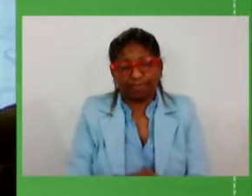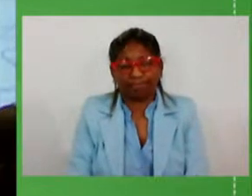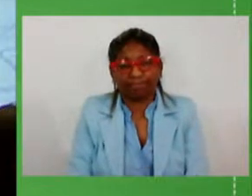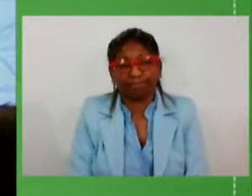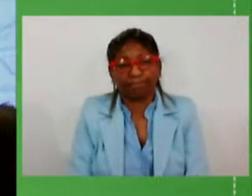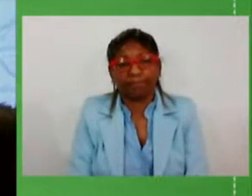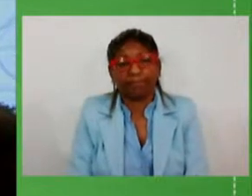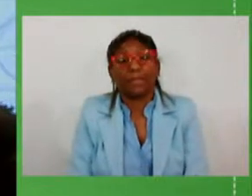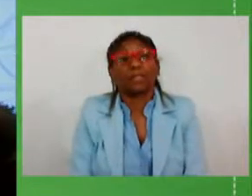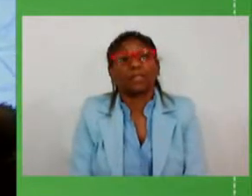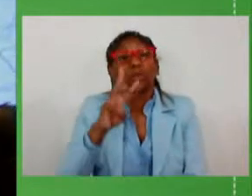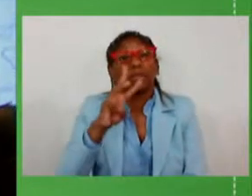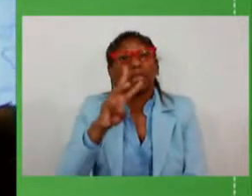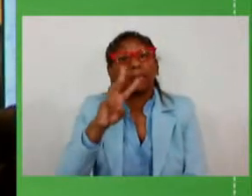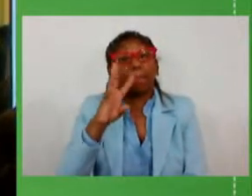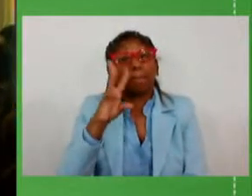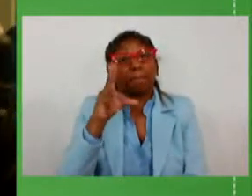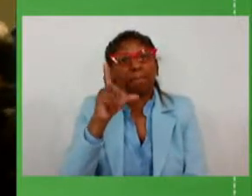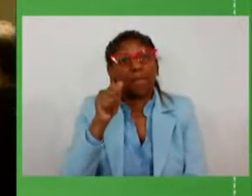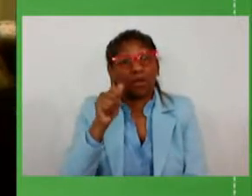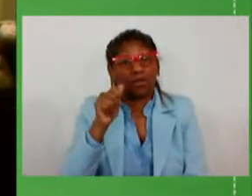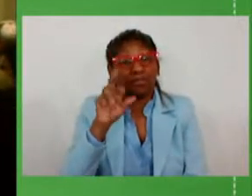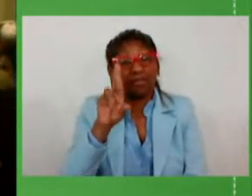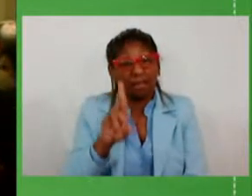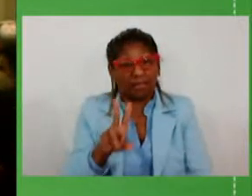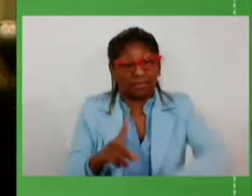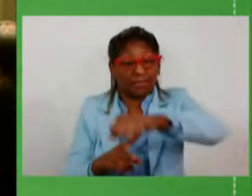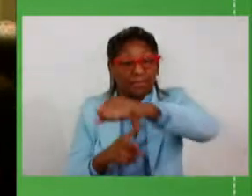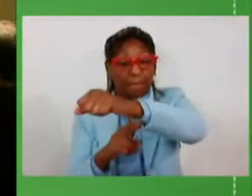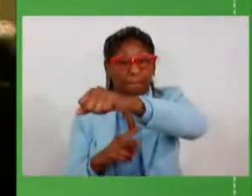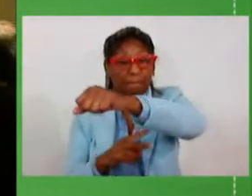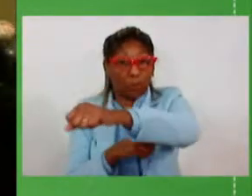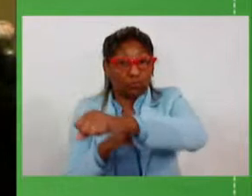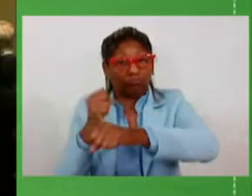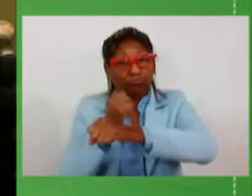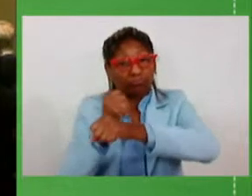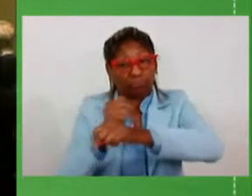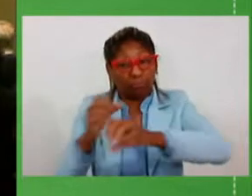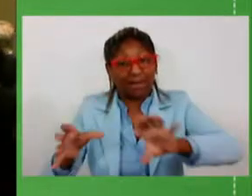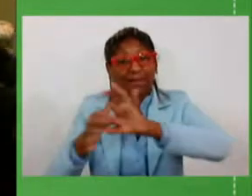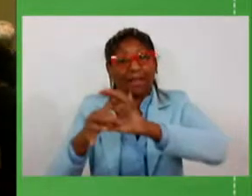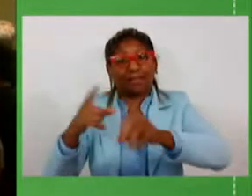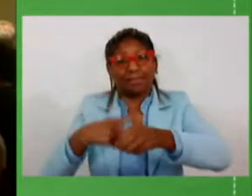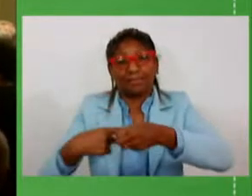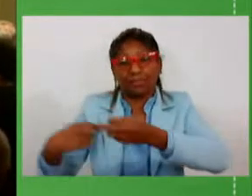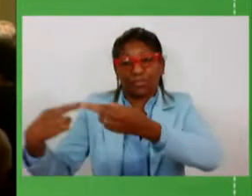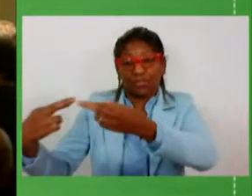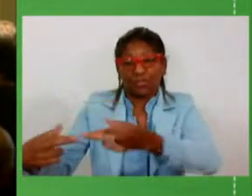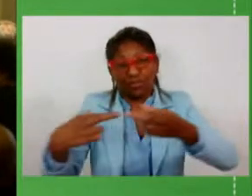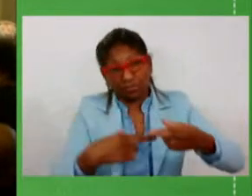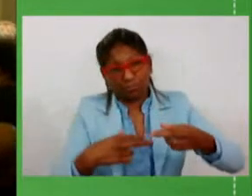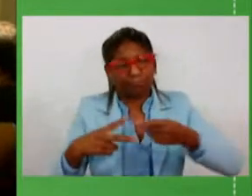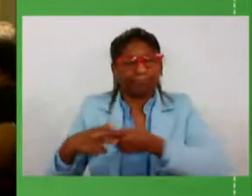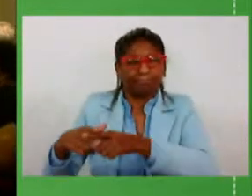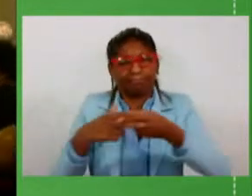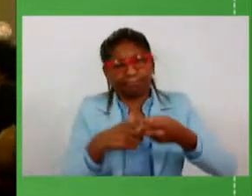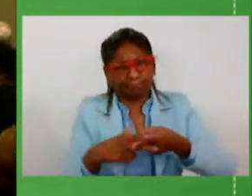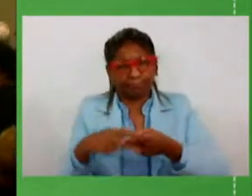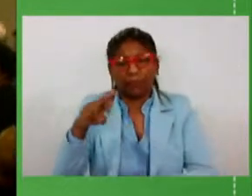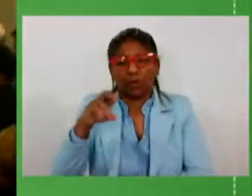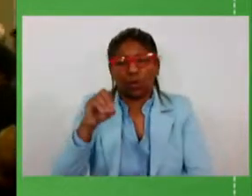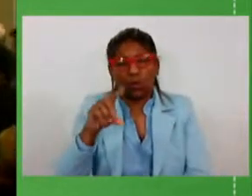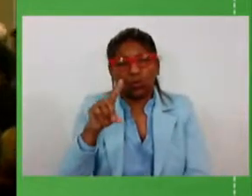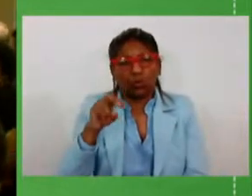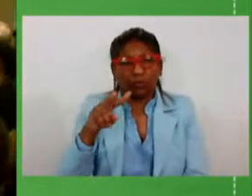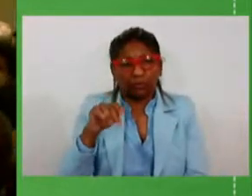3 milhões de reais que estão previstos na obra da ponte desta ligação recuperação de rodovias nós temos na